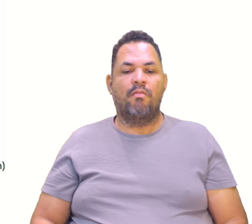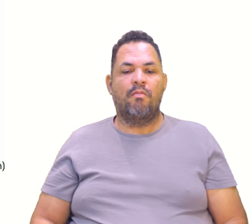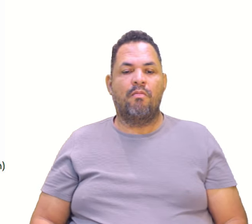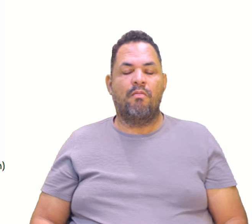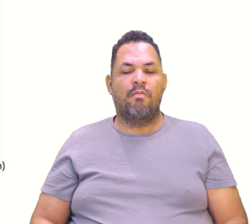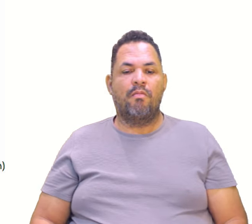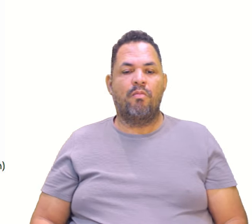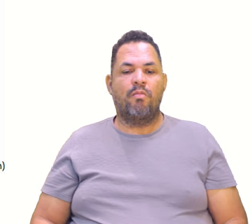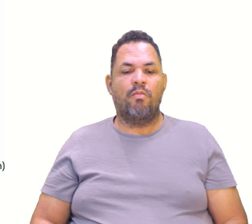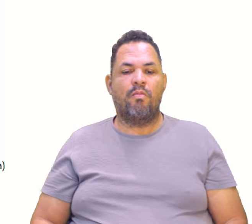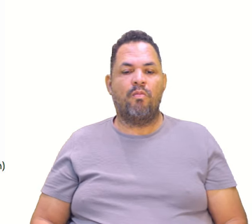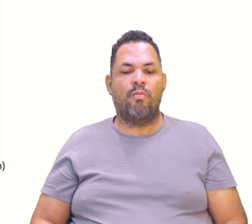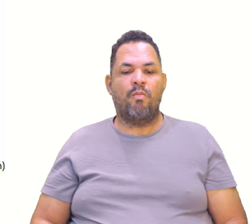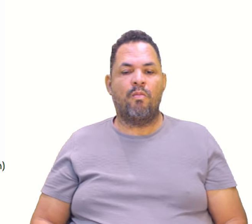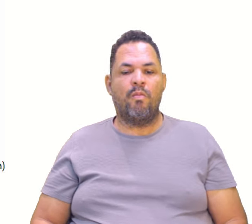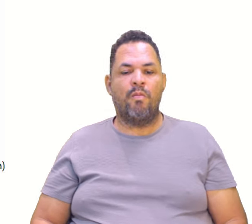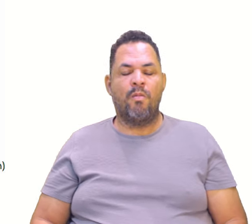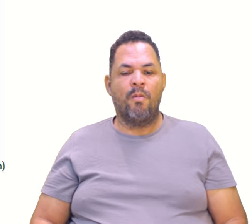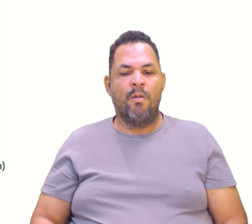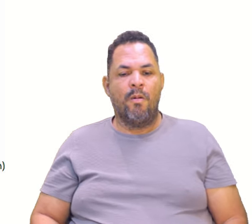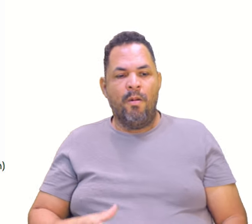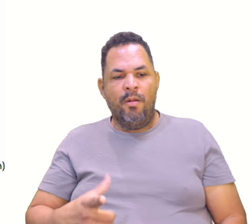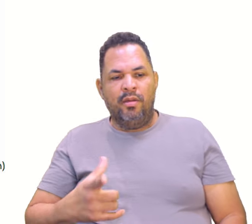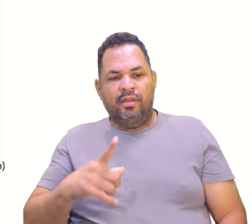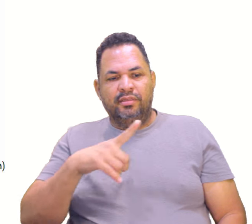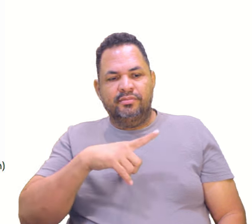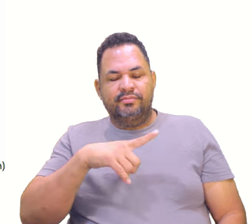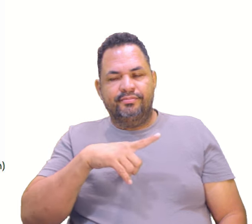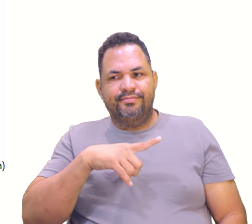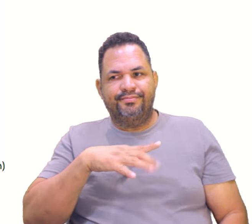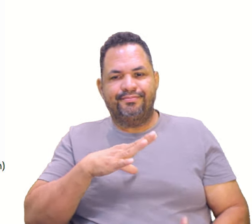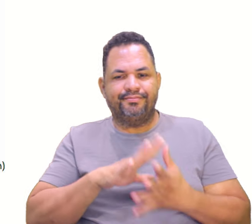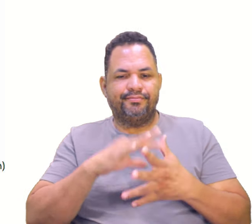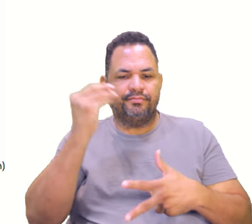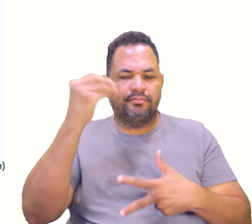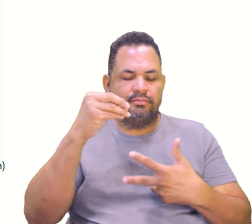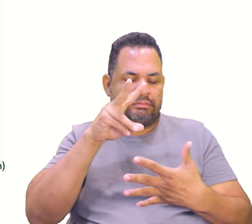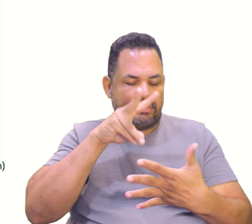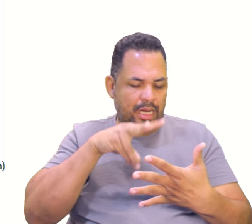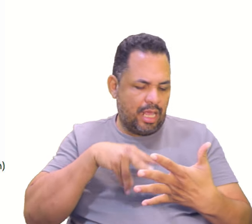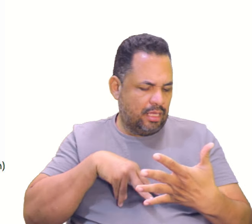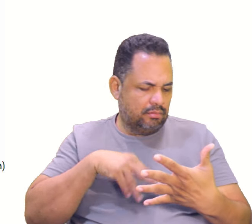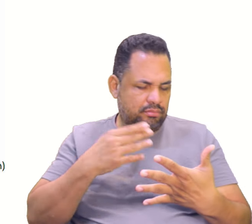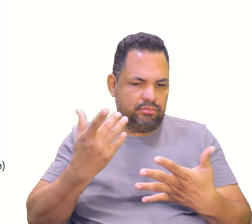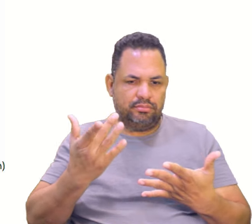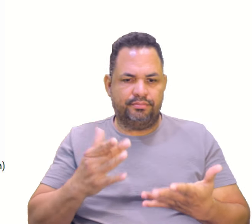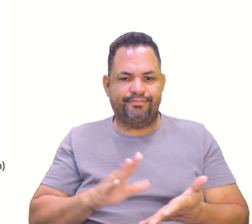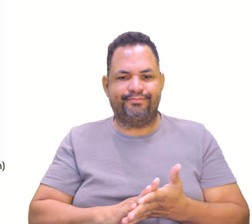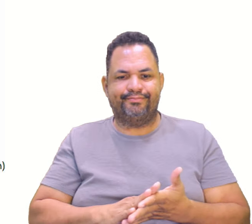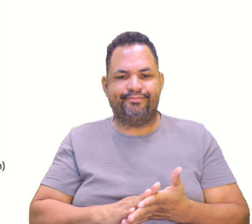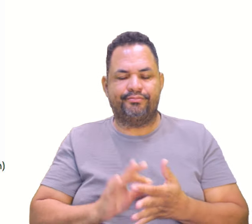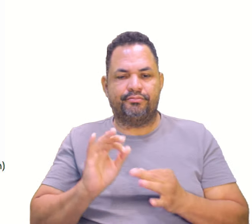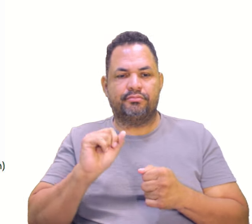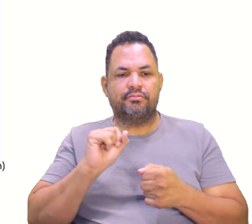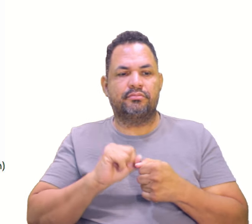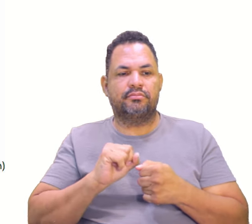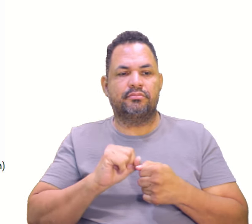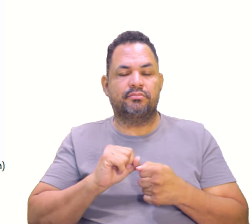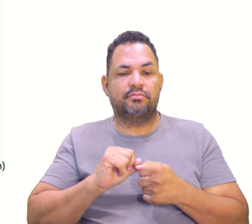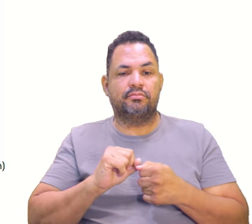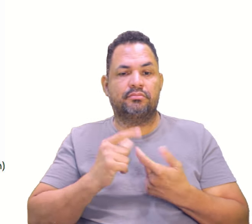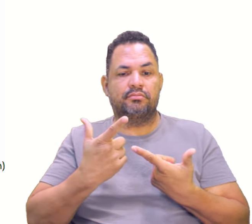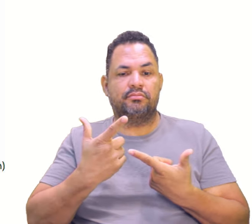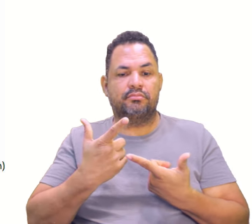Vamos dizer que você está lá no Enem, está meio apurado. Muita coisa para ler, muita coisa para... E você vai fazer o quê, né?